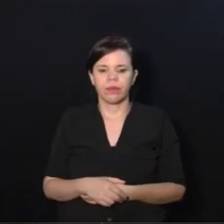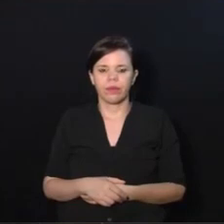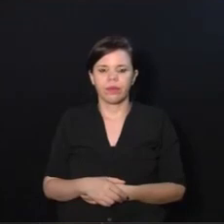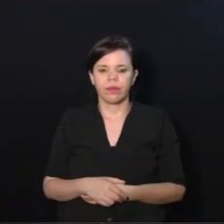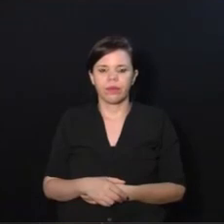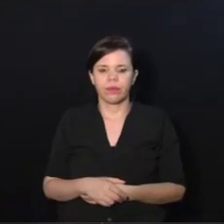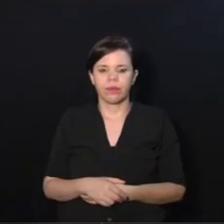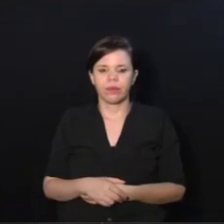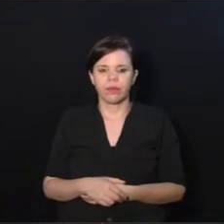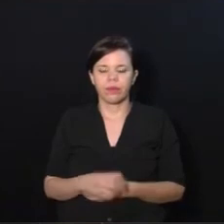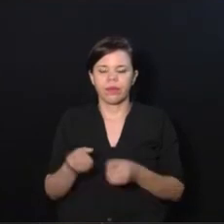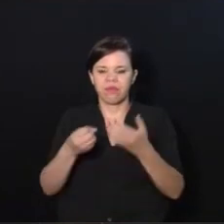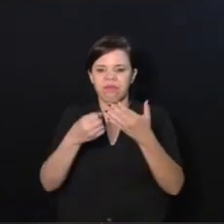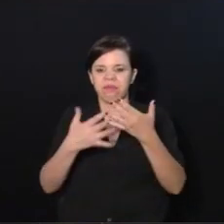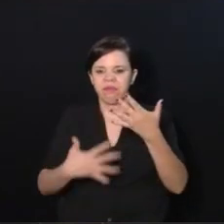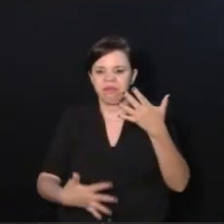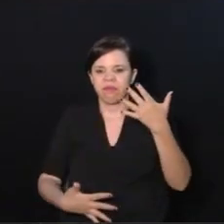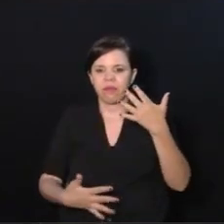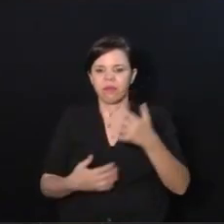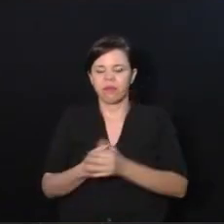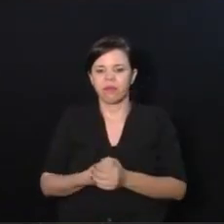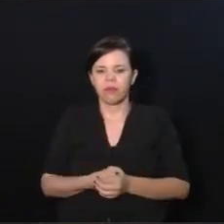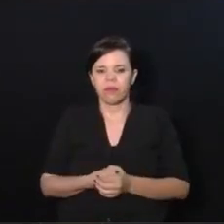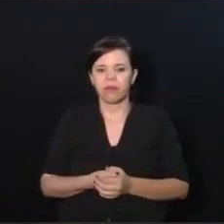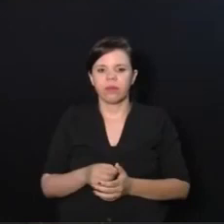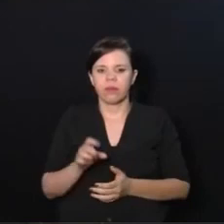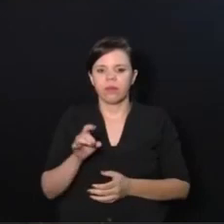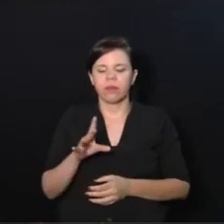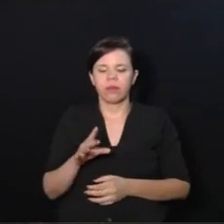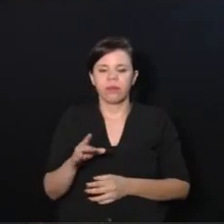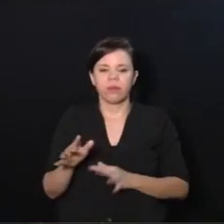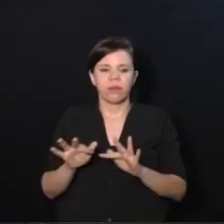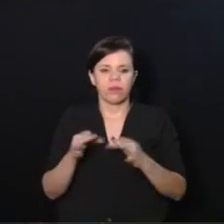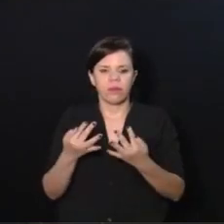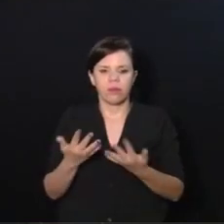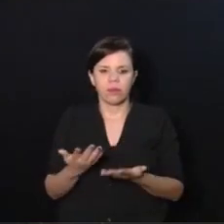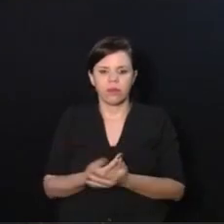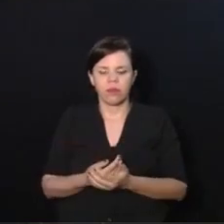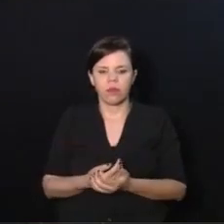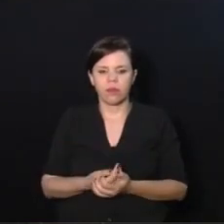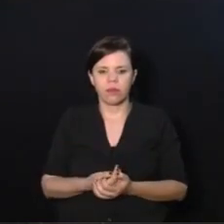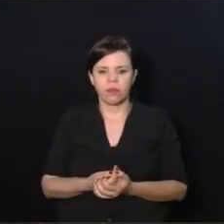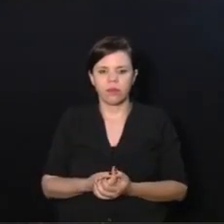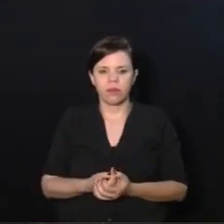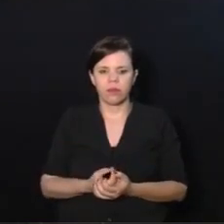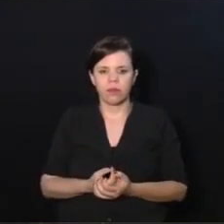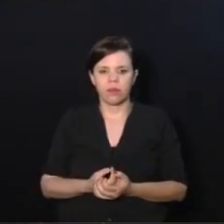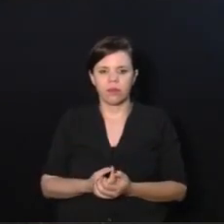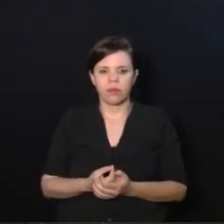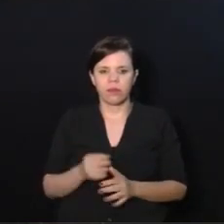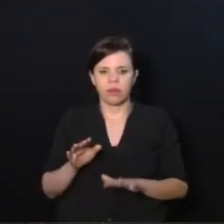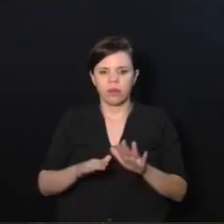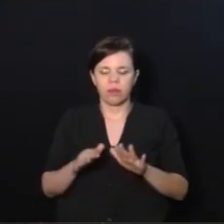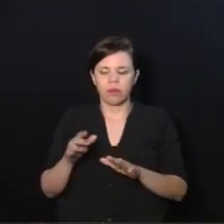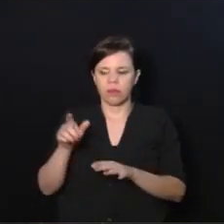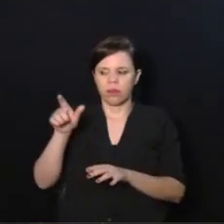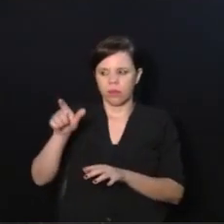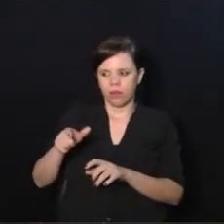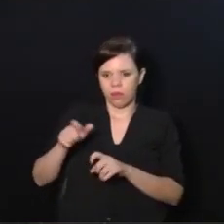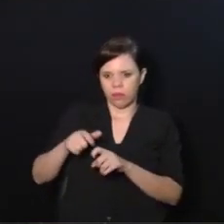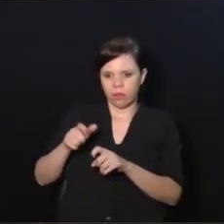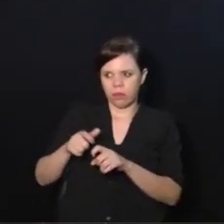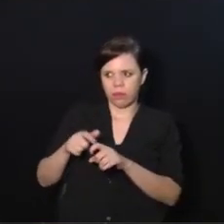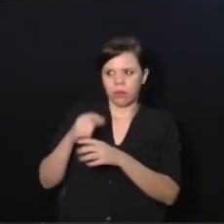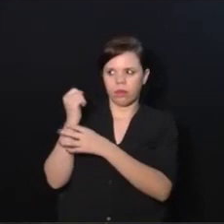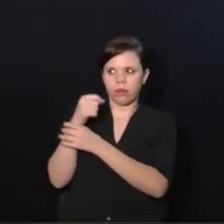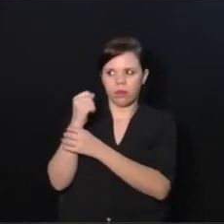Nossa, quanta coisa. Tá, só sobre a família que não deixa a terapeuta trabalhar, isso aqui é rapidinho. Às vezes o terapeuta precisa fazer uma